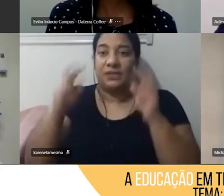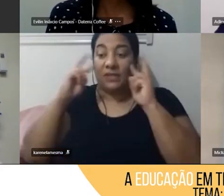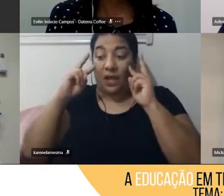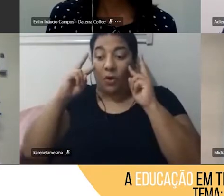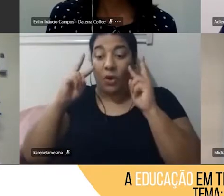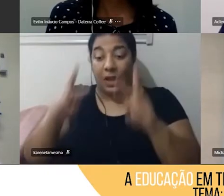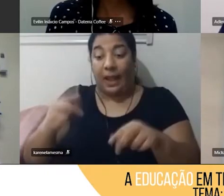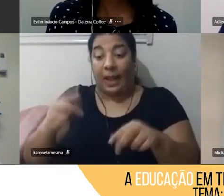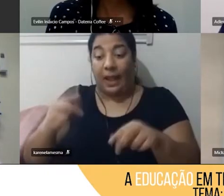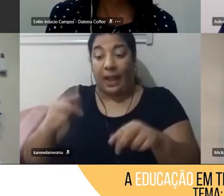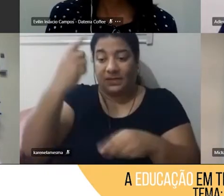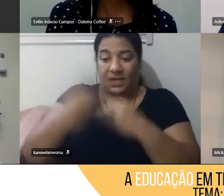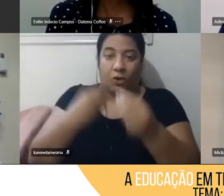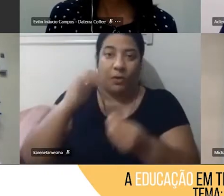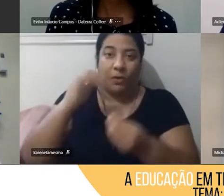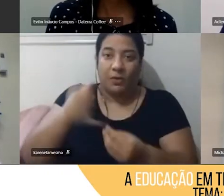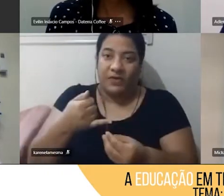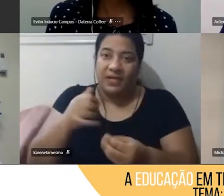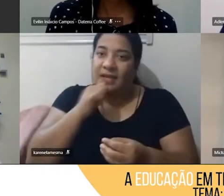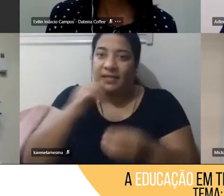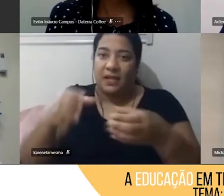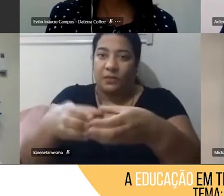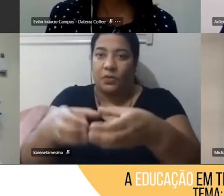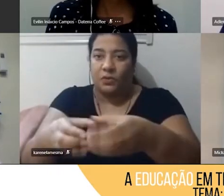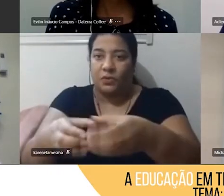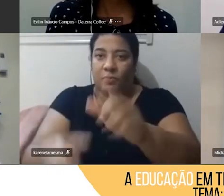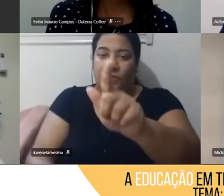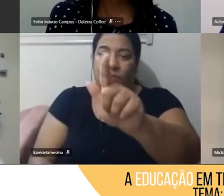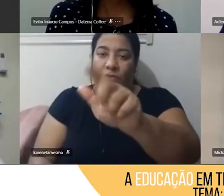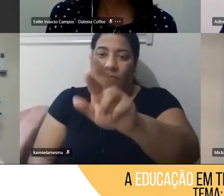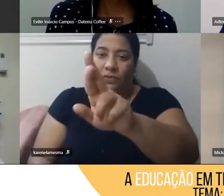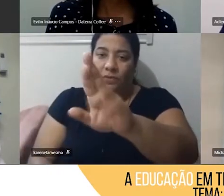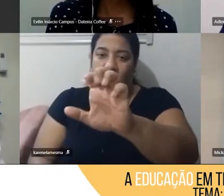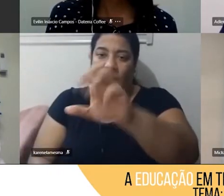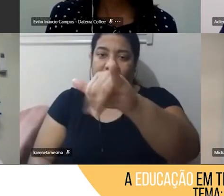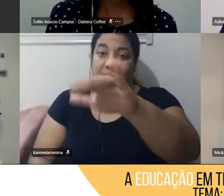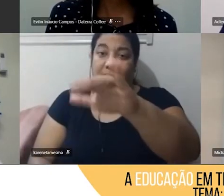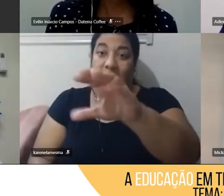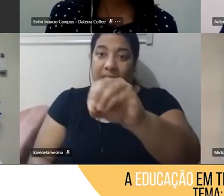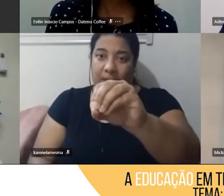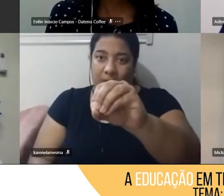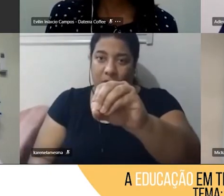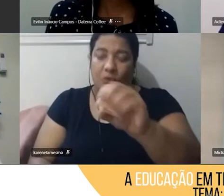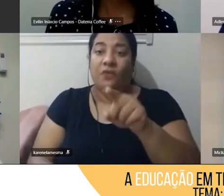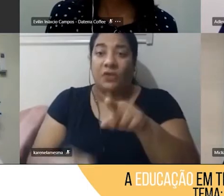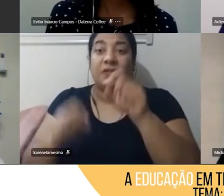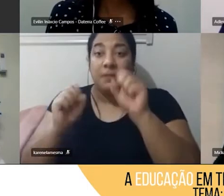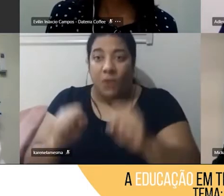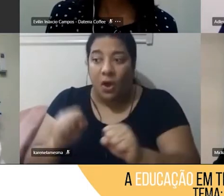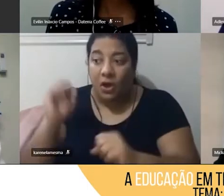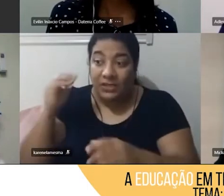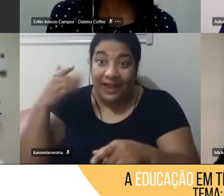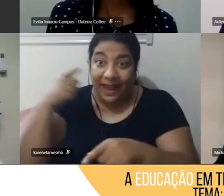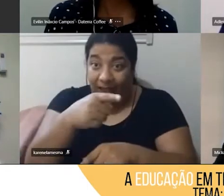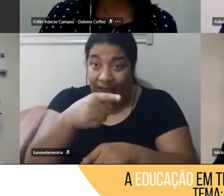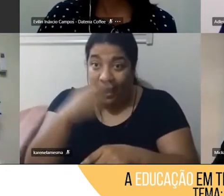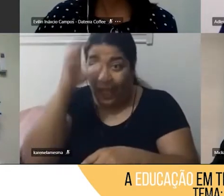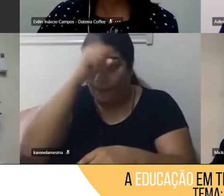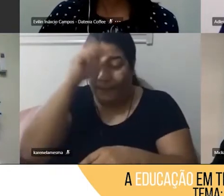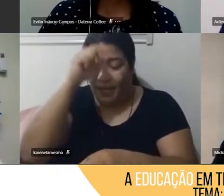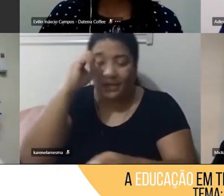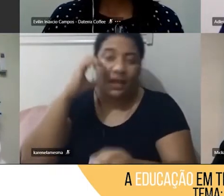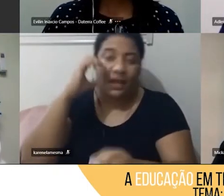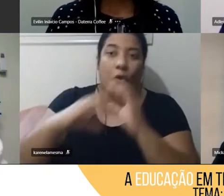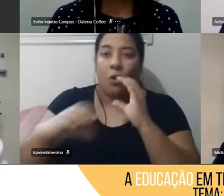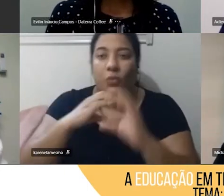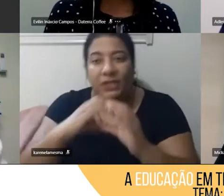por exemplo, um grêmio estudantil, o grêmio estudantil, ele traz a possibilidade deles aprenderem, desde comunicação, planejar